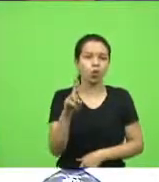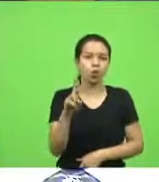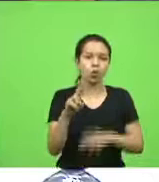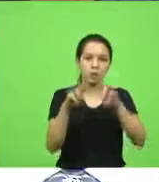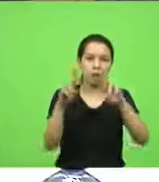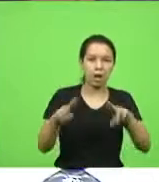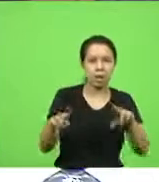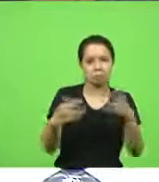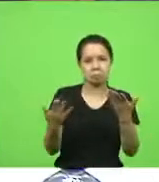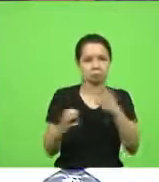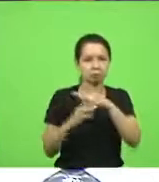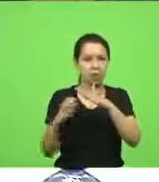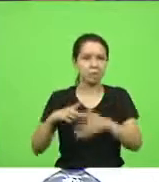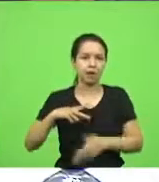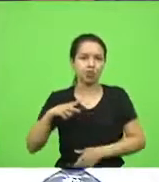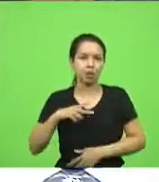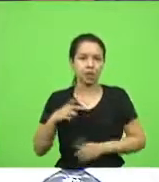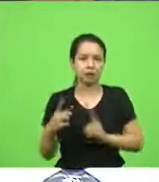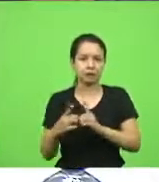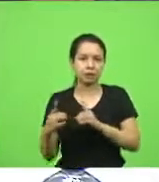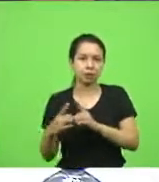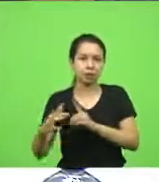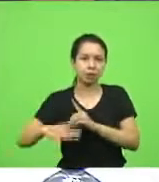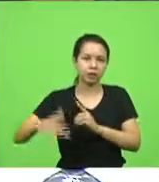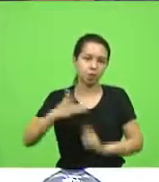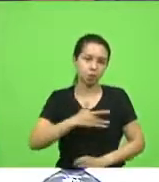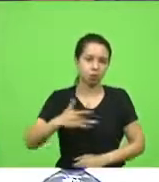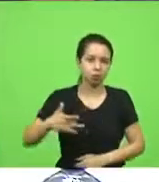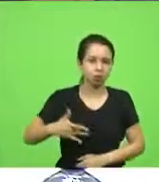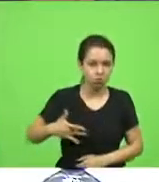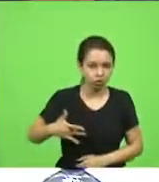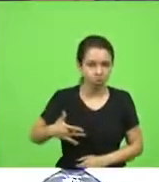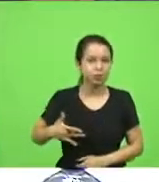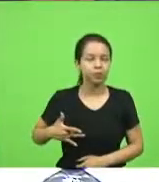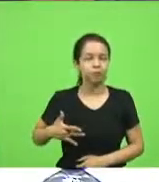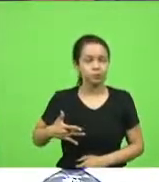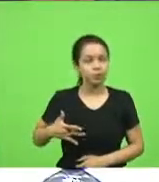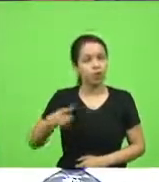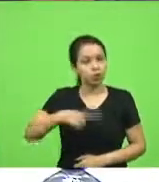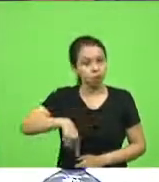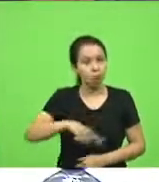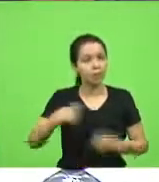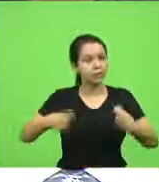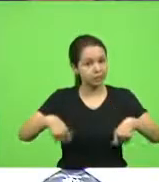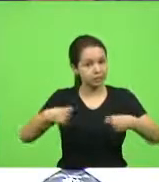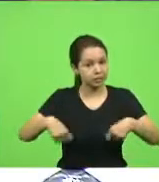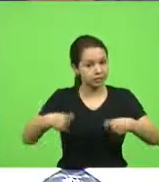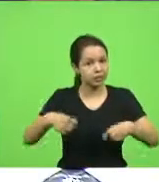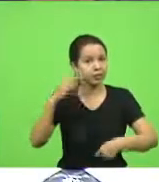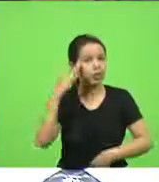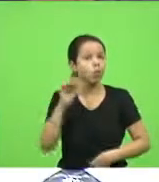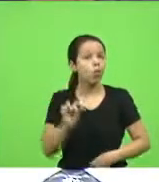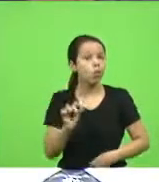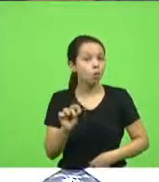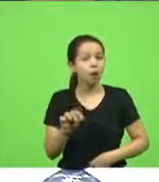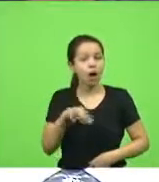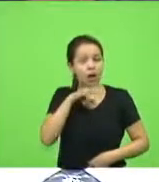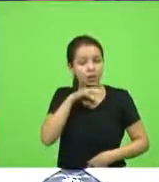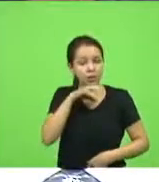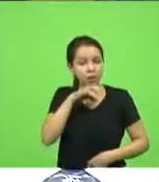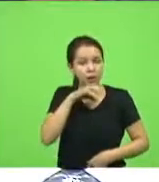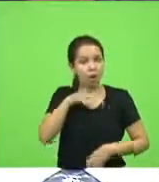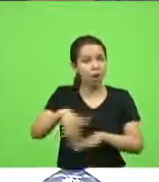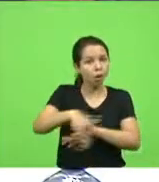particular de atendimento no setor. O nós precisamos entender? Que o animal na rua, ele também proporciona